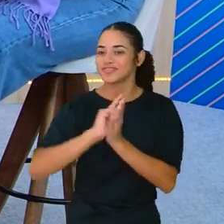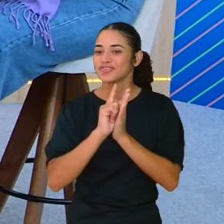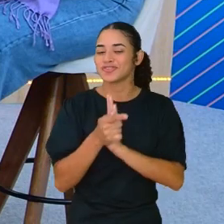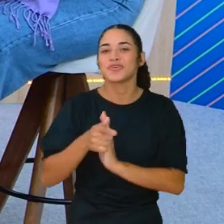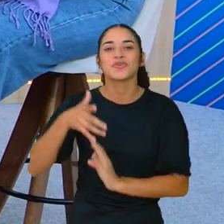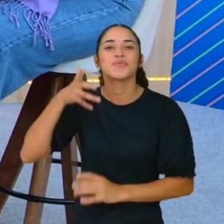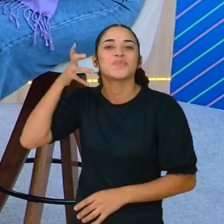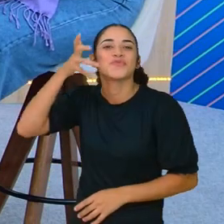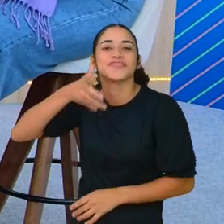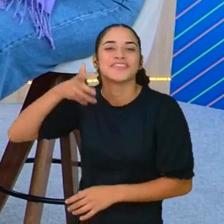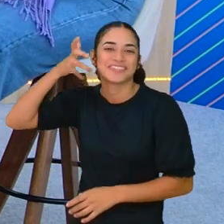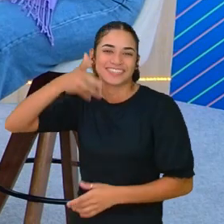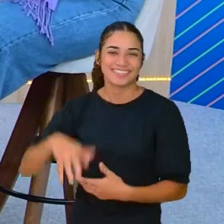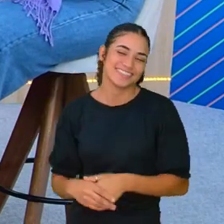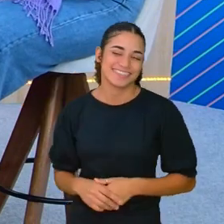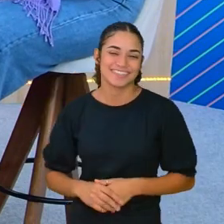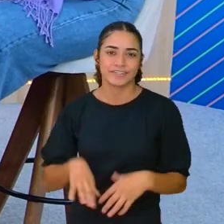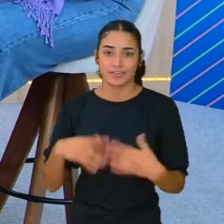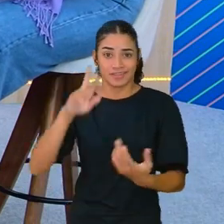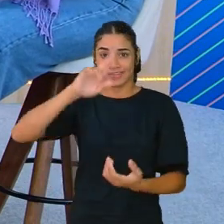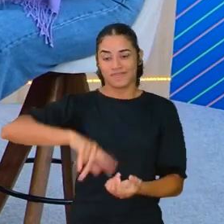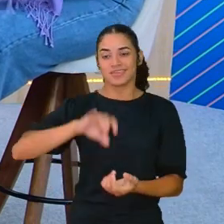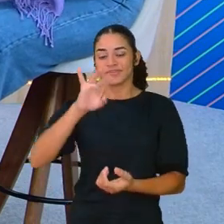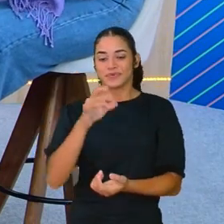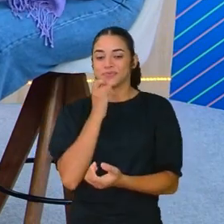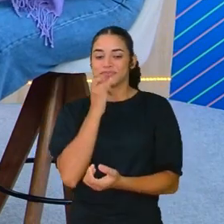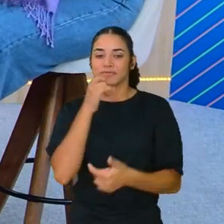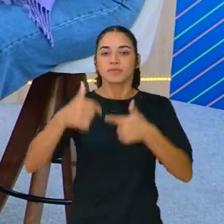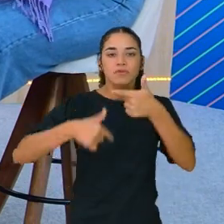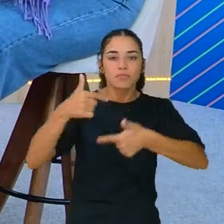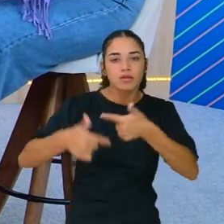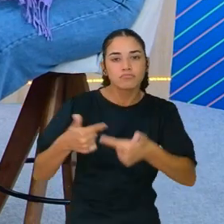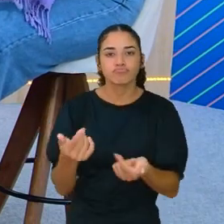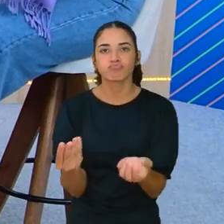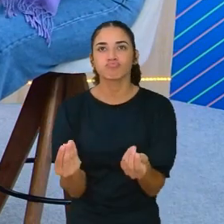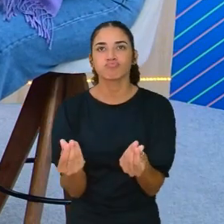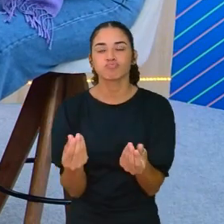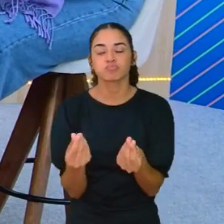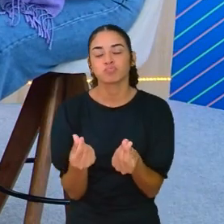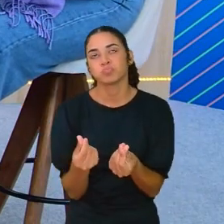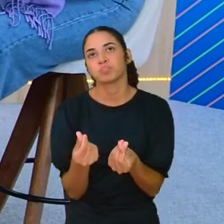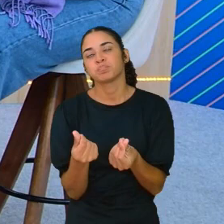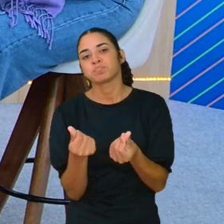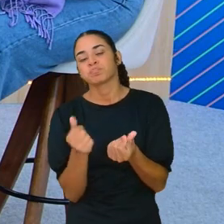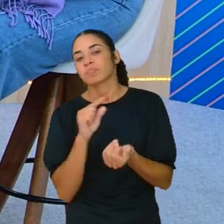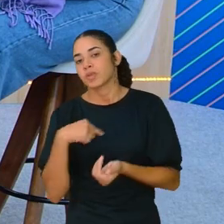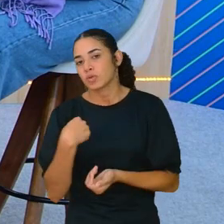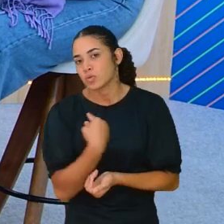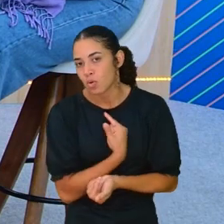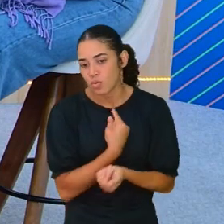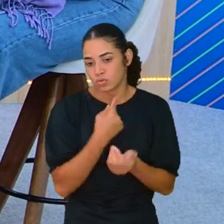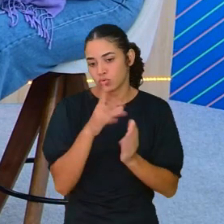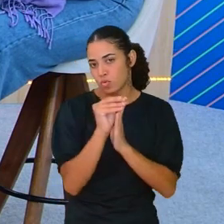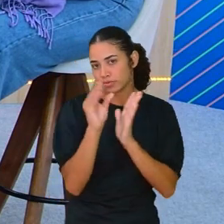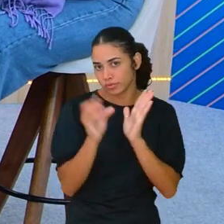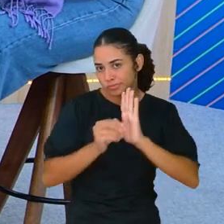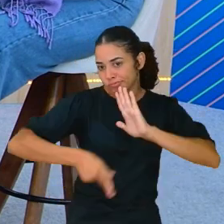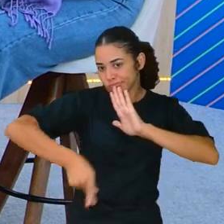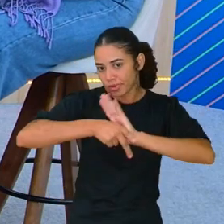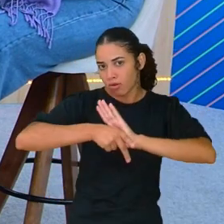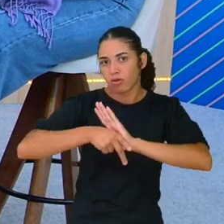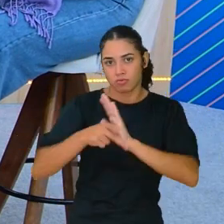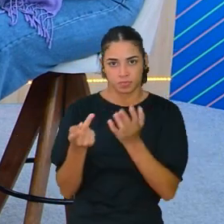musical. Isso. Né? Então, a gente nunca vai deixar de trabalhar o nosso conteúdo formal,